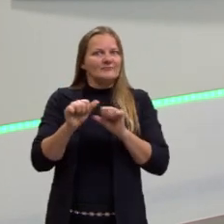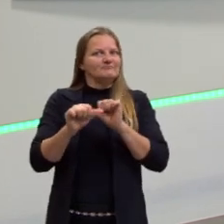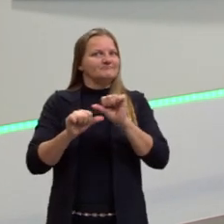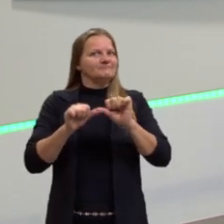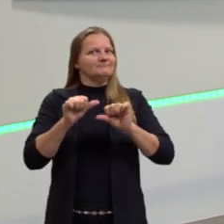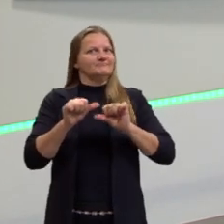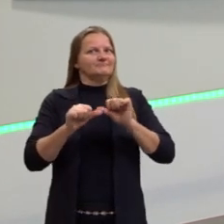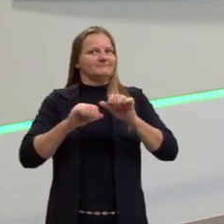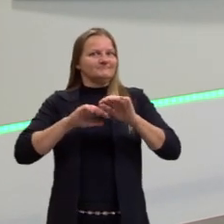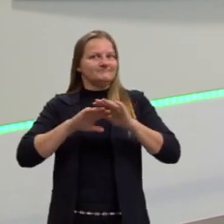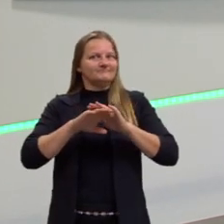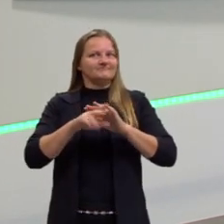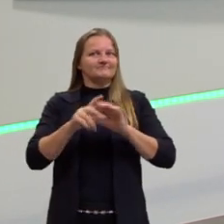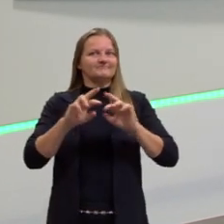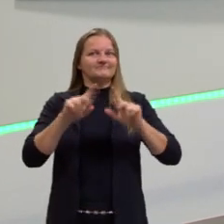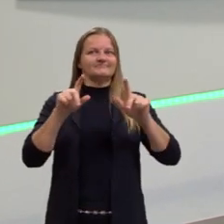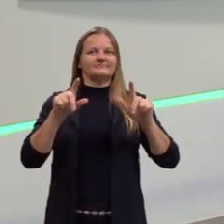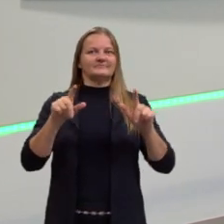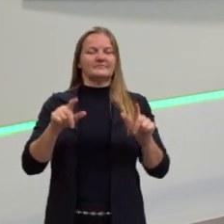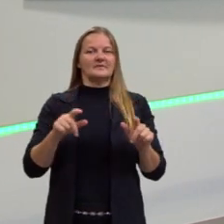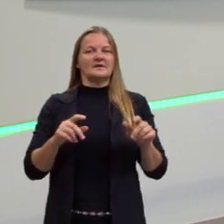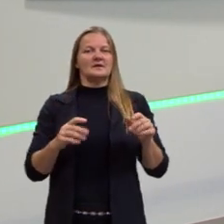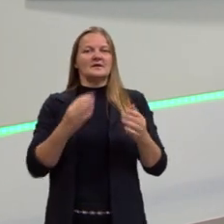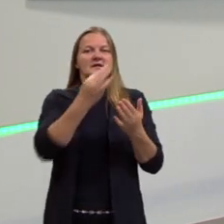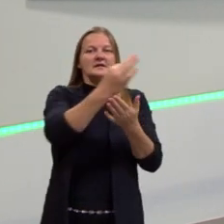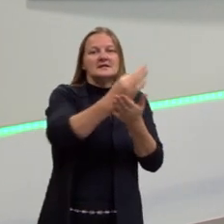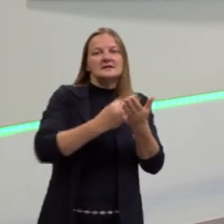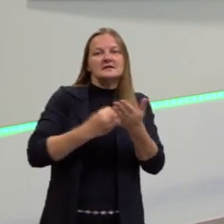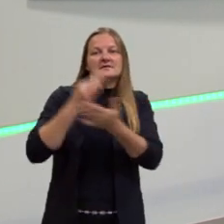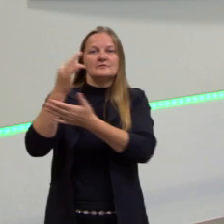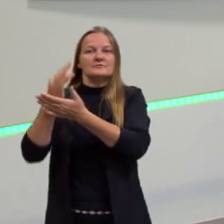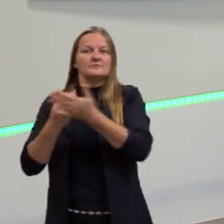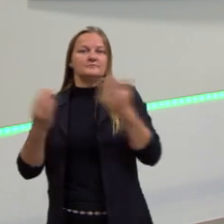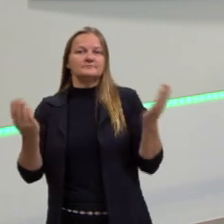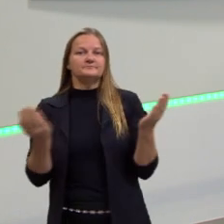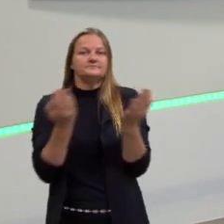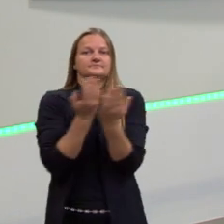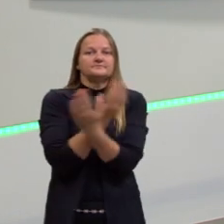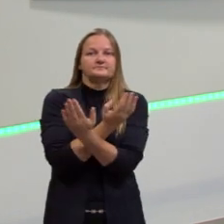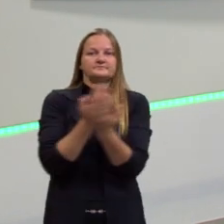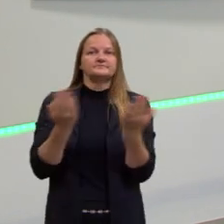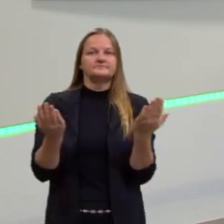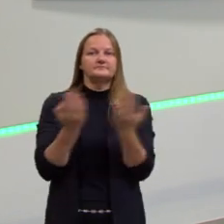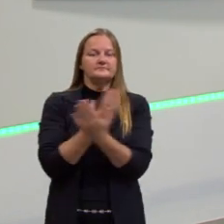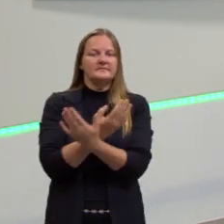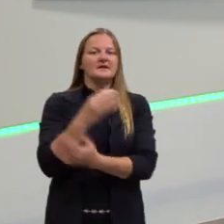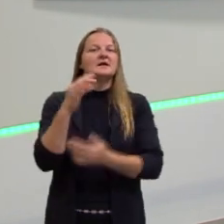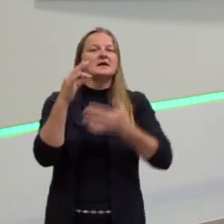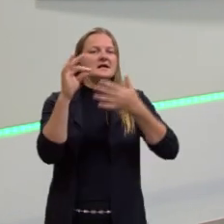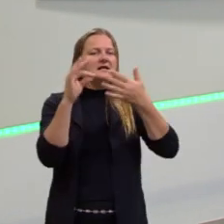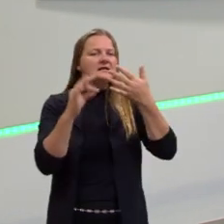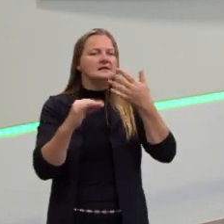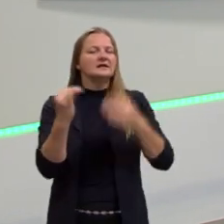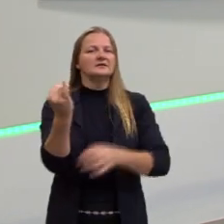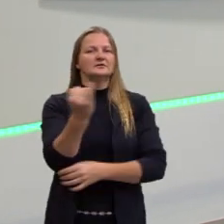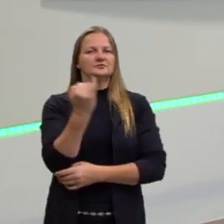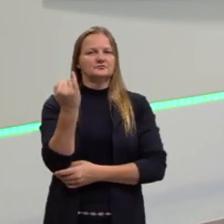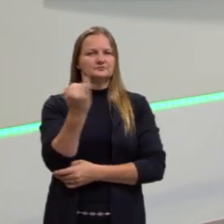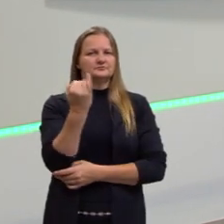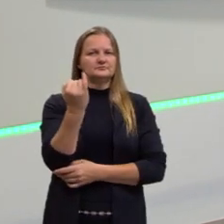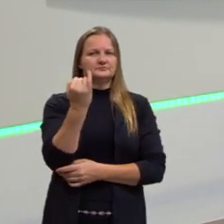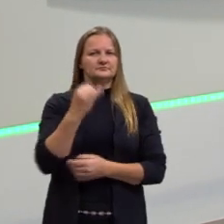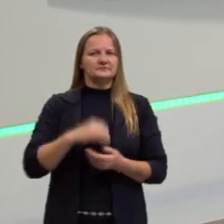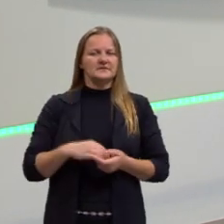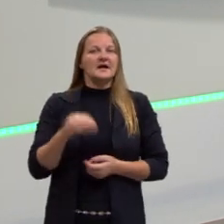a gente vai para a parte da intertextualidade. Esse detalhezinho tão importante e que,